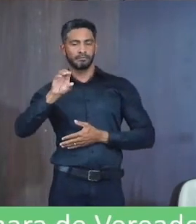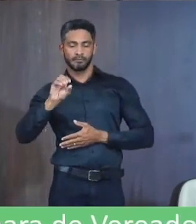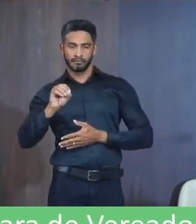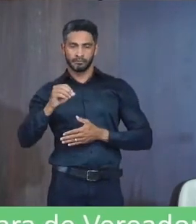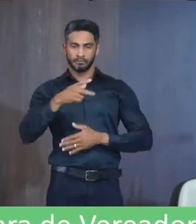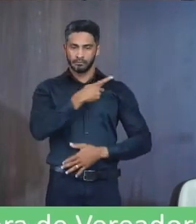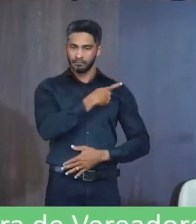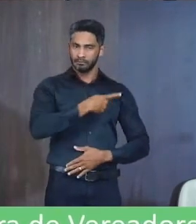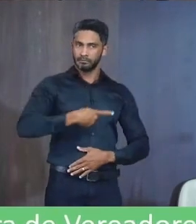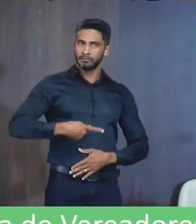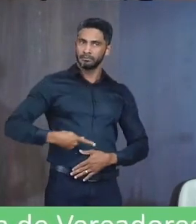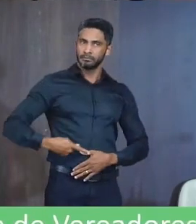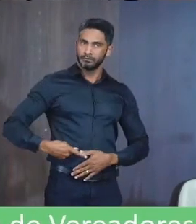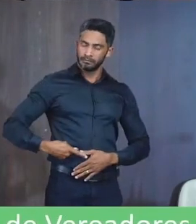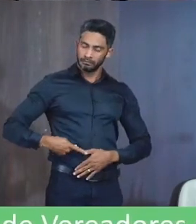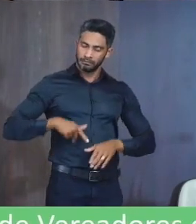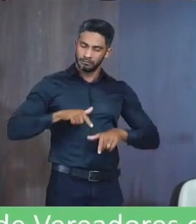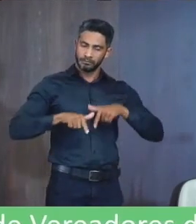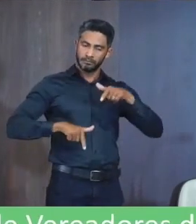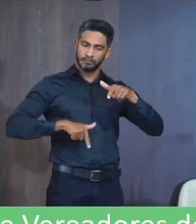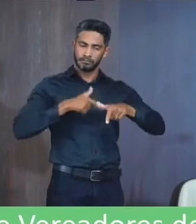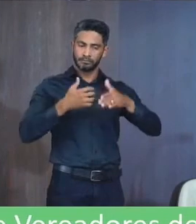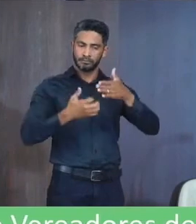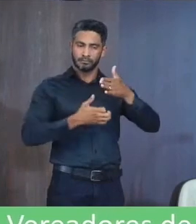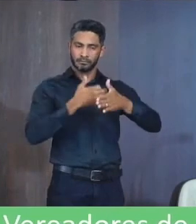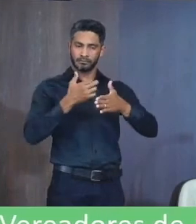Presidente Em exercício